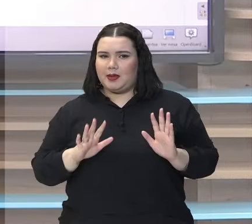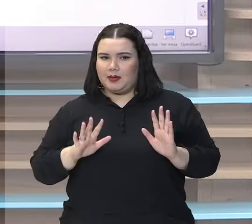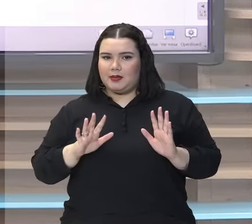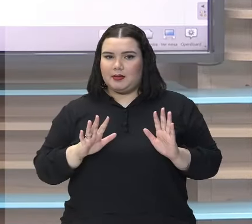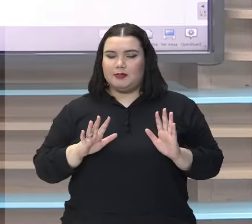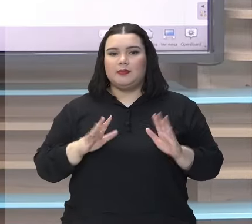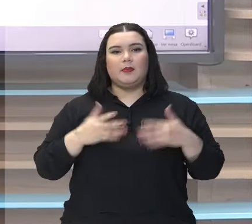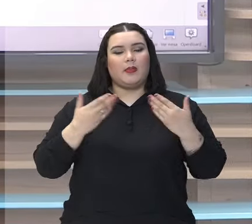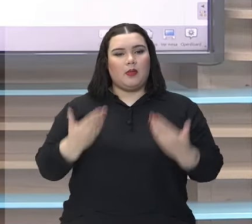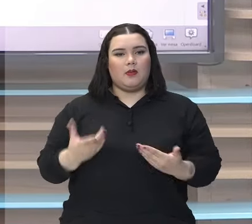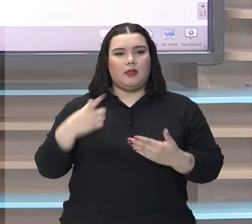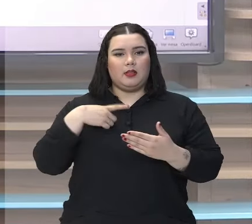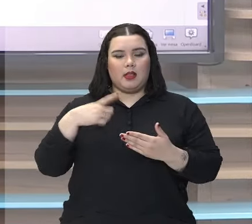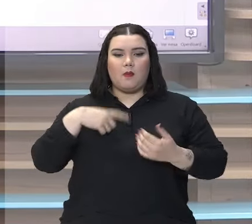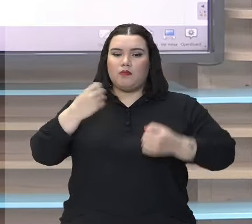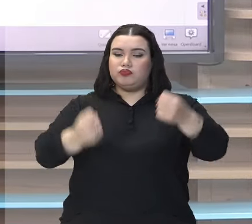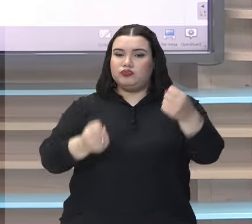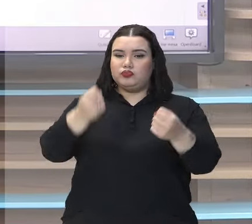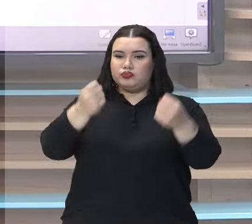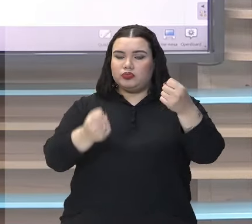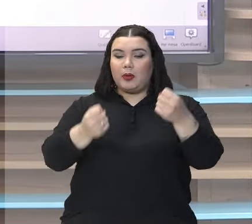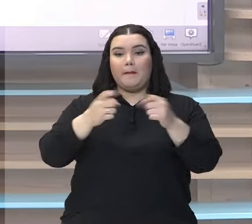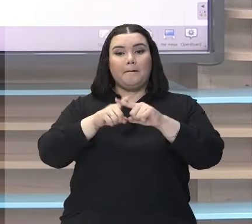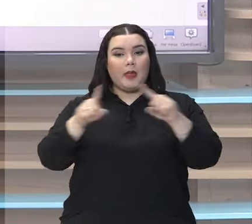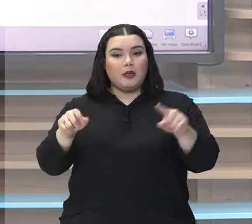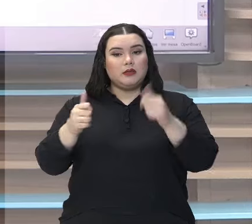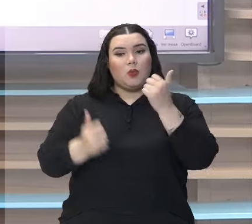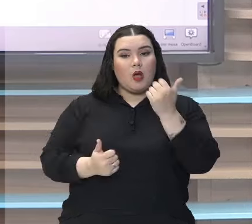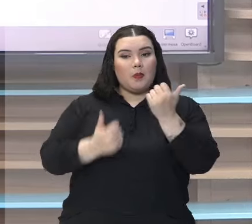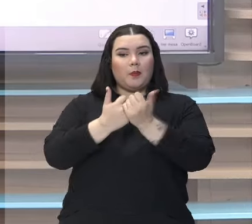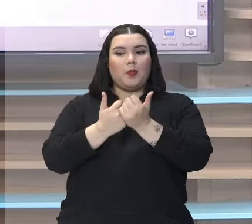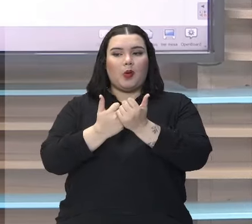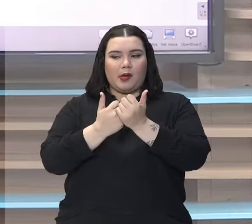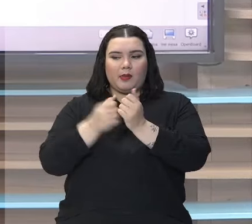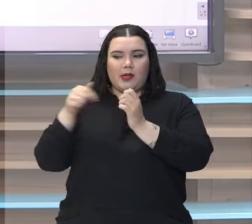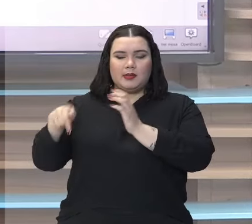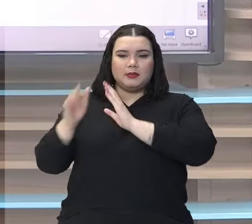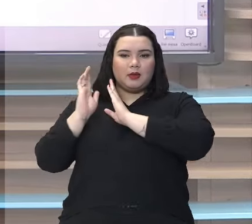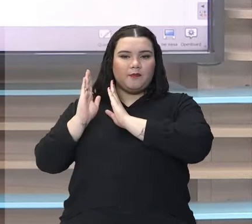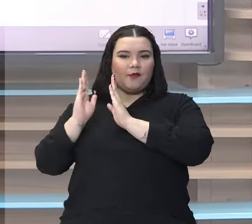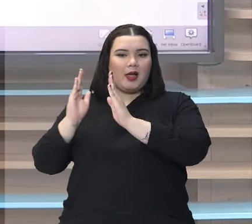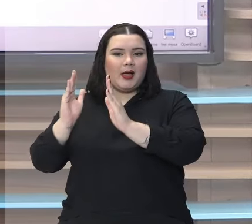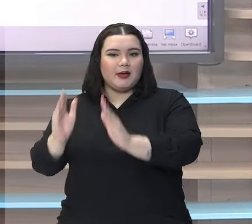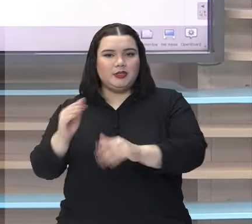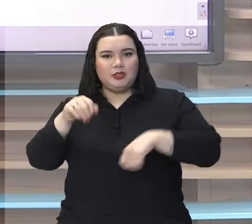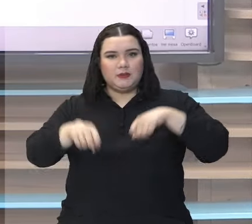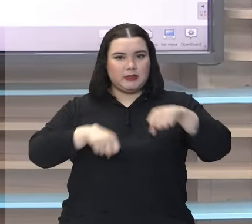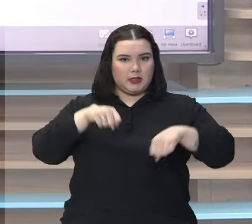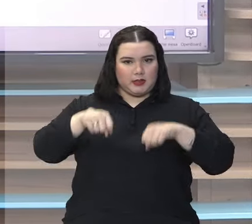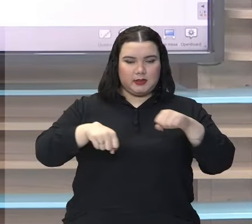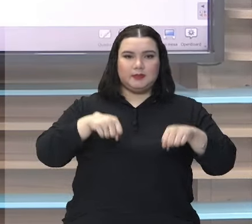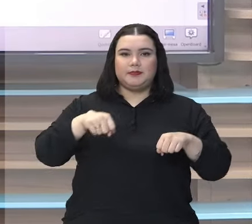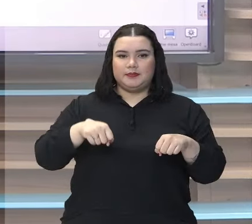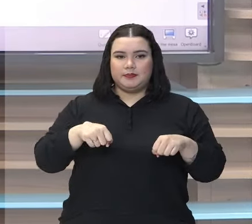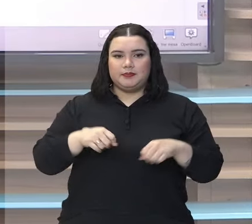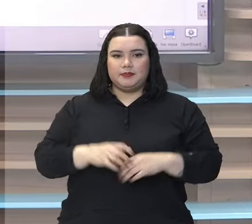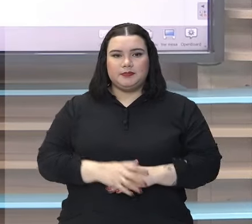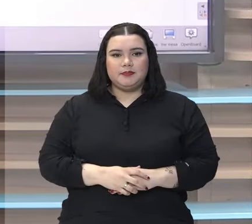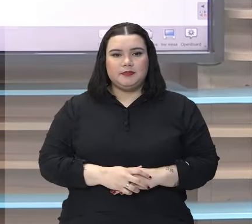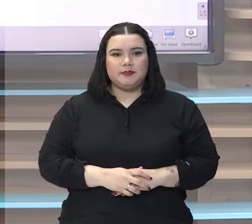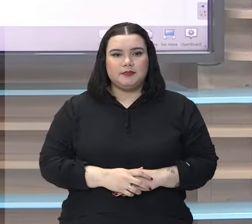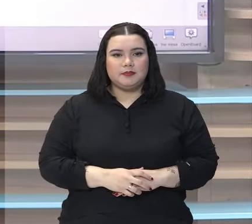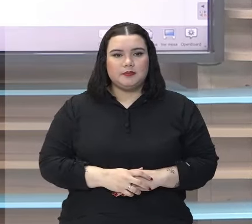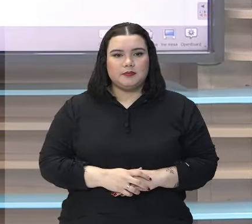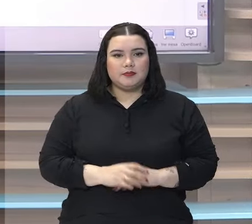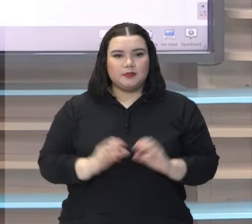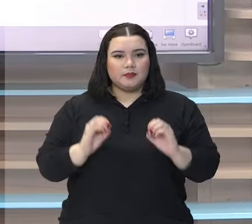mas eu também me preocupo. Então, uma contradição de ideia, tá?